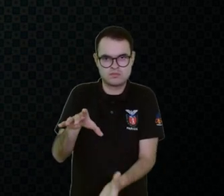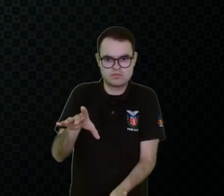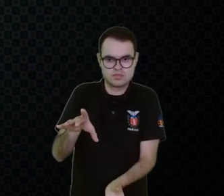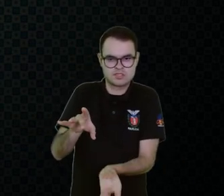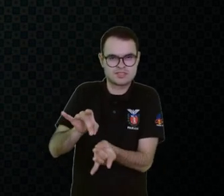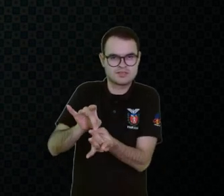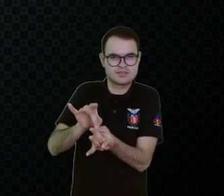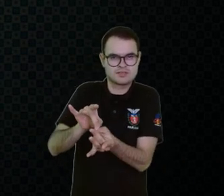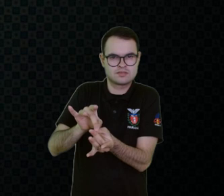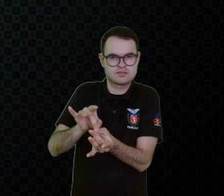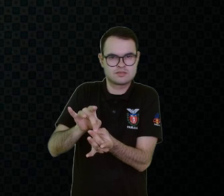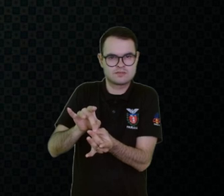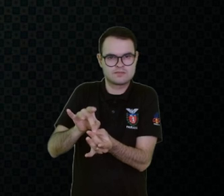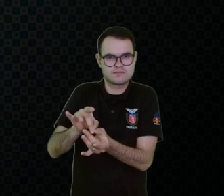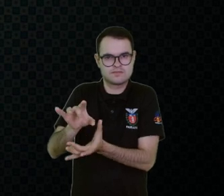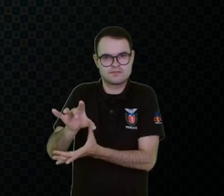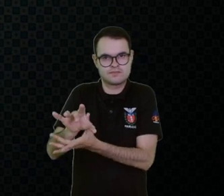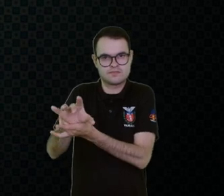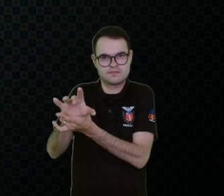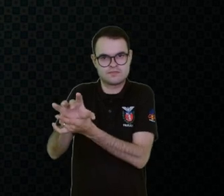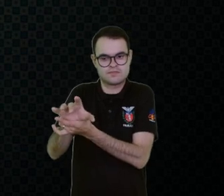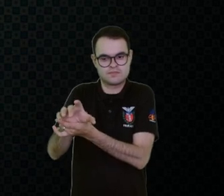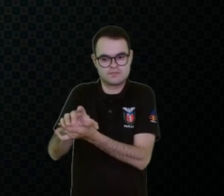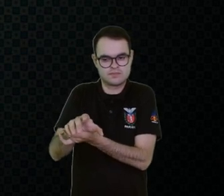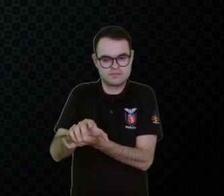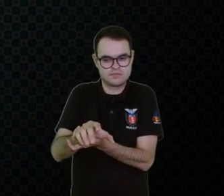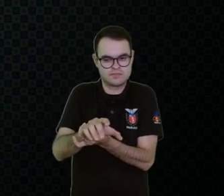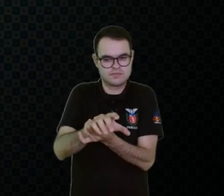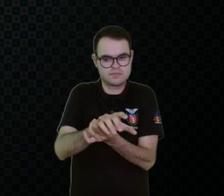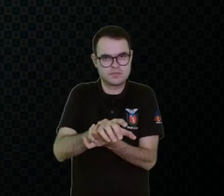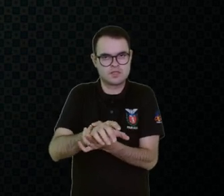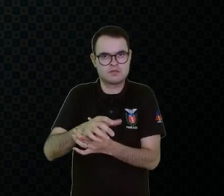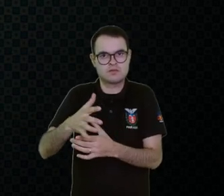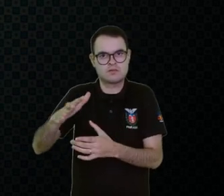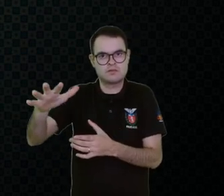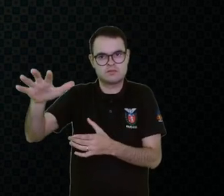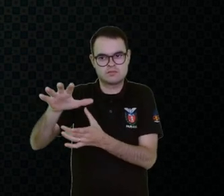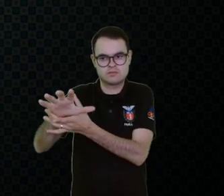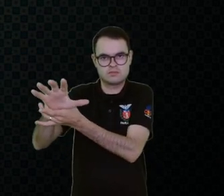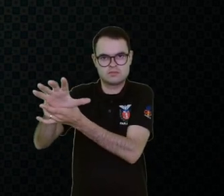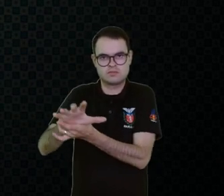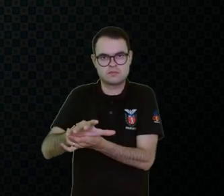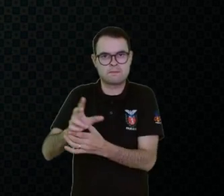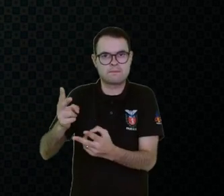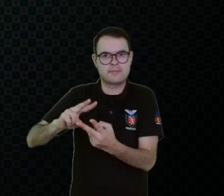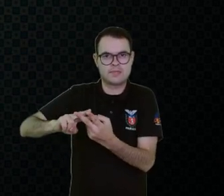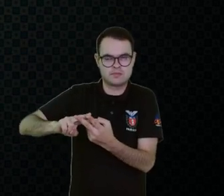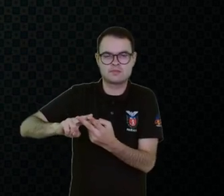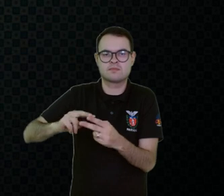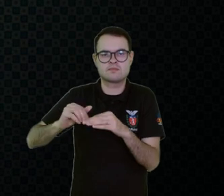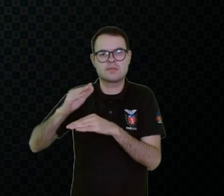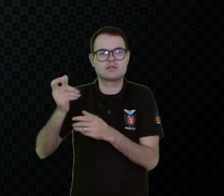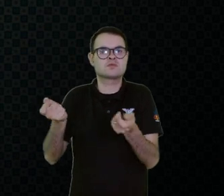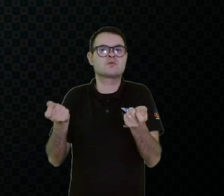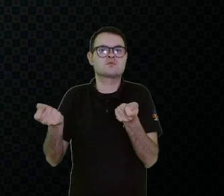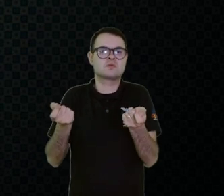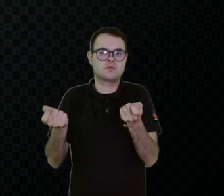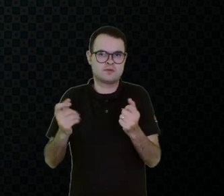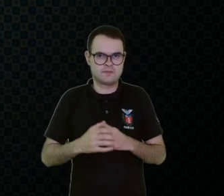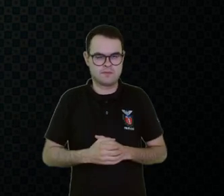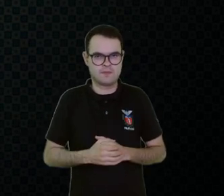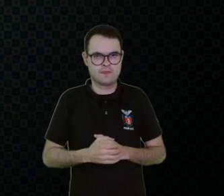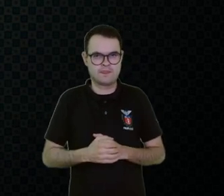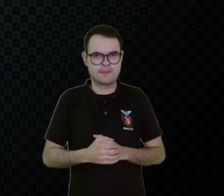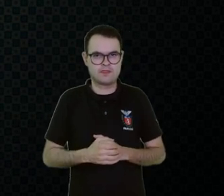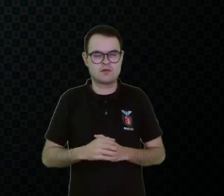Então, ela vai atrair, né? E aí, diminui um pouco dessa movimentação involuntária. Desse nosso estudante, né? Uma ponteira